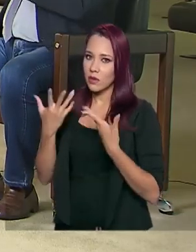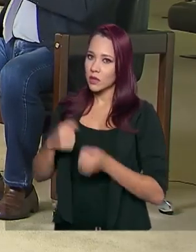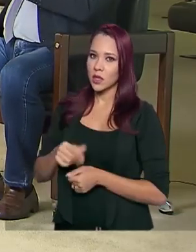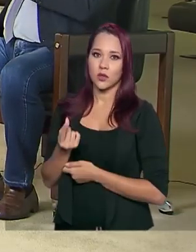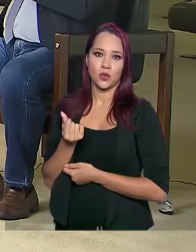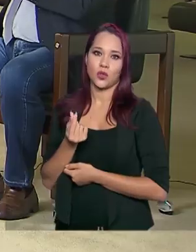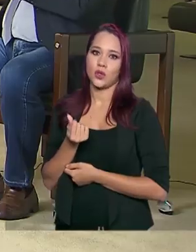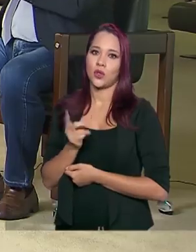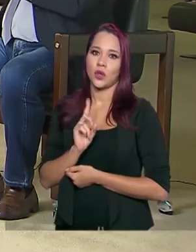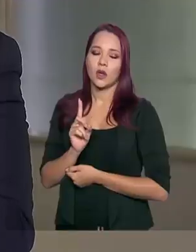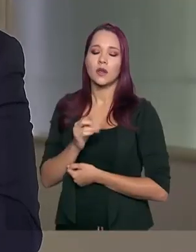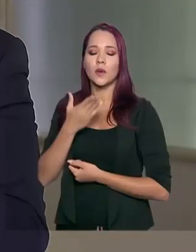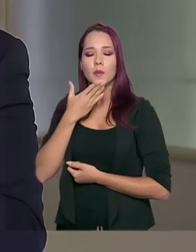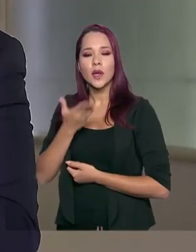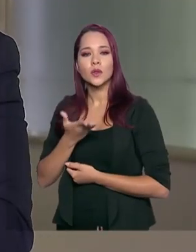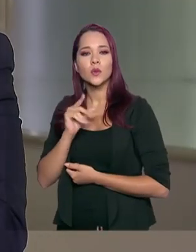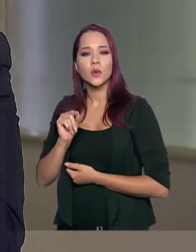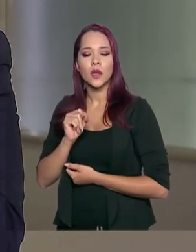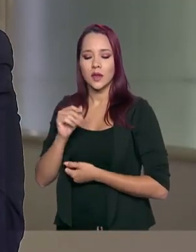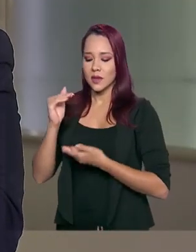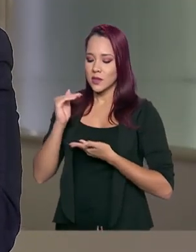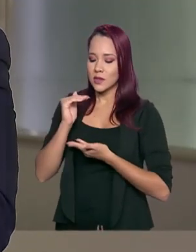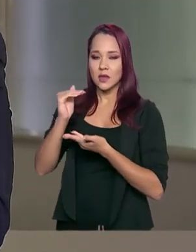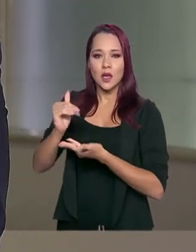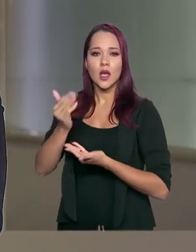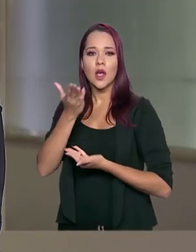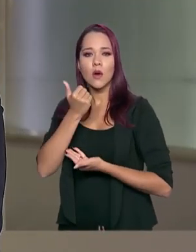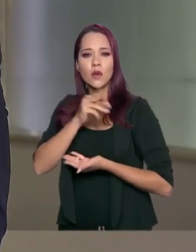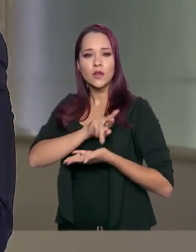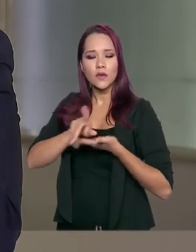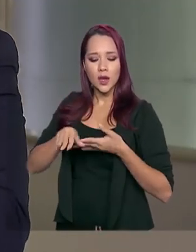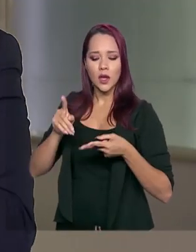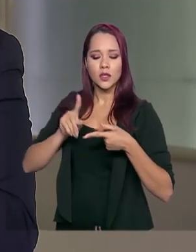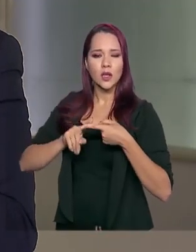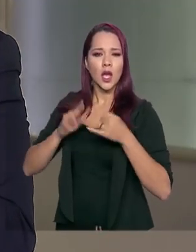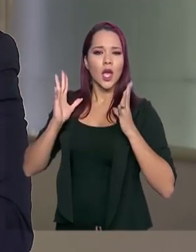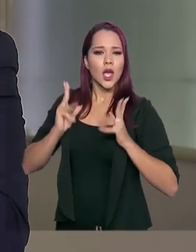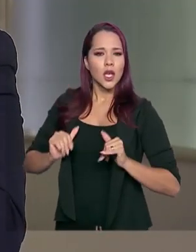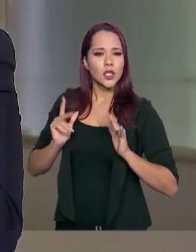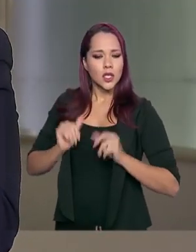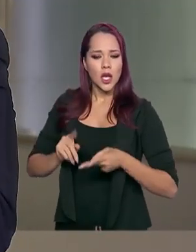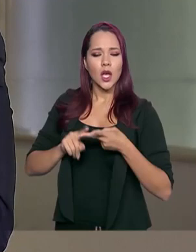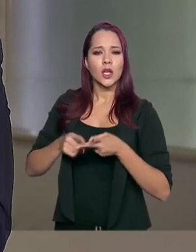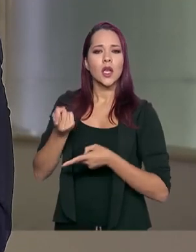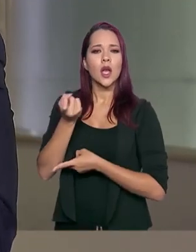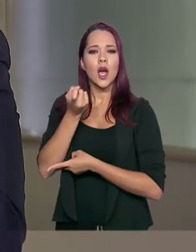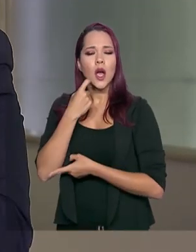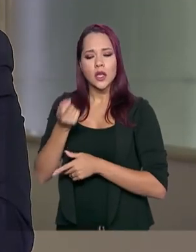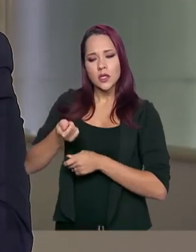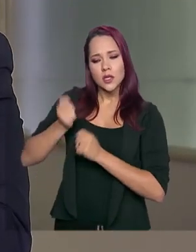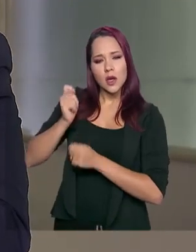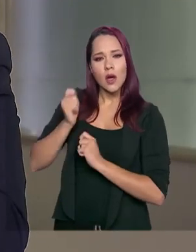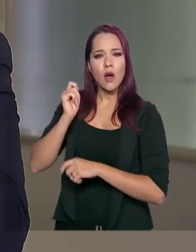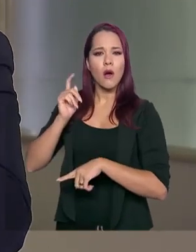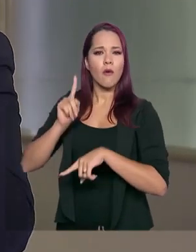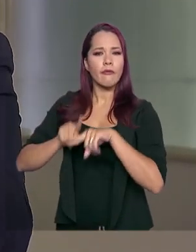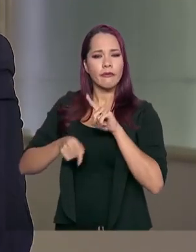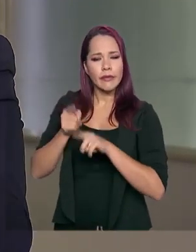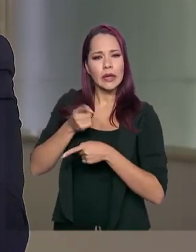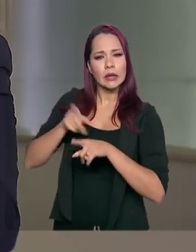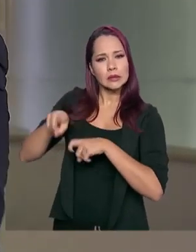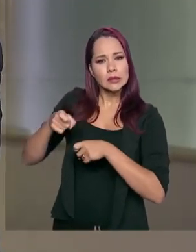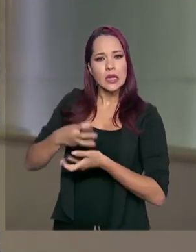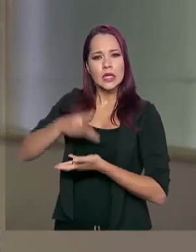Então, o que é que nós pedimos? Cestas básicas, materiais de higiene, anzol, pesca, ferramentas,